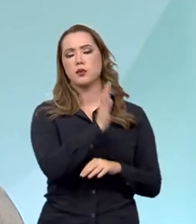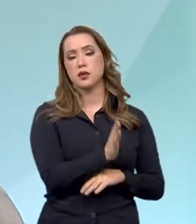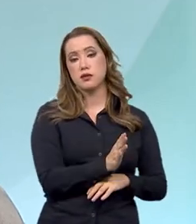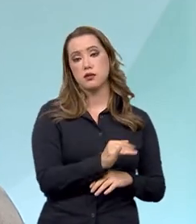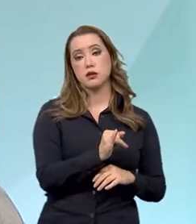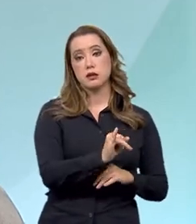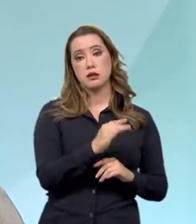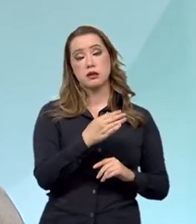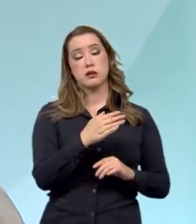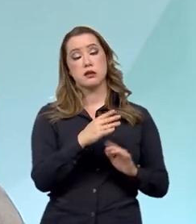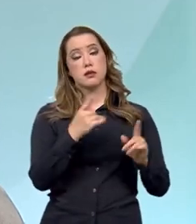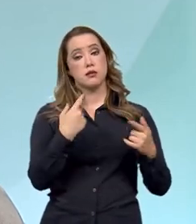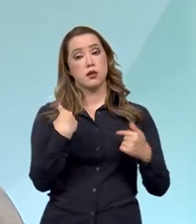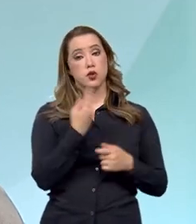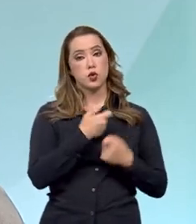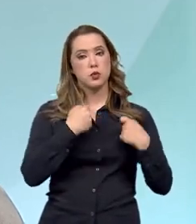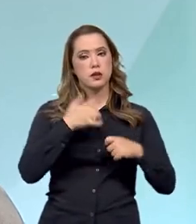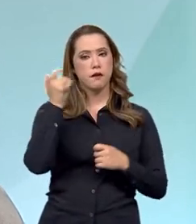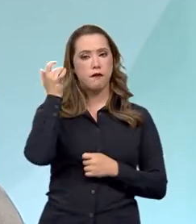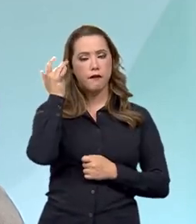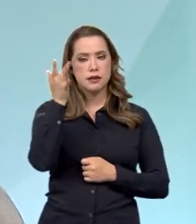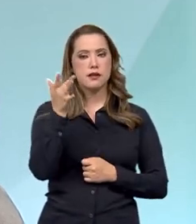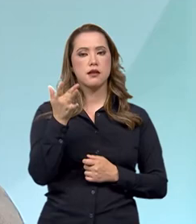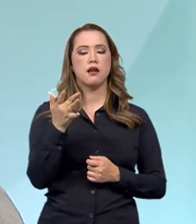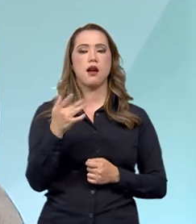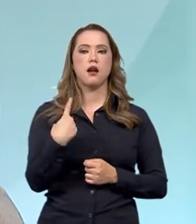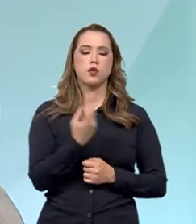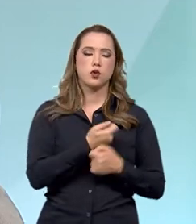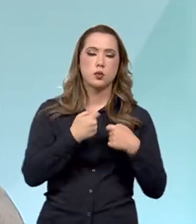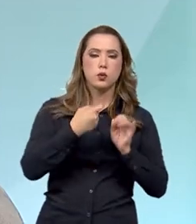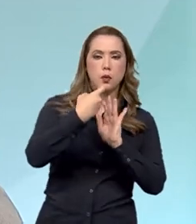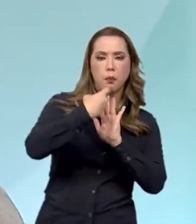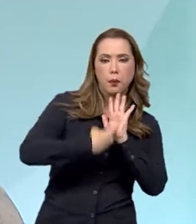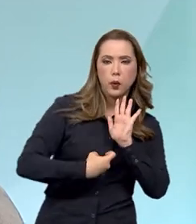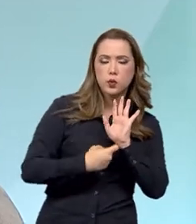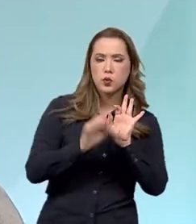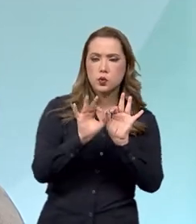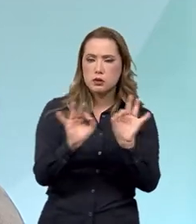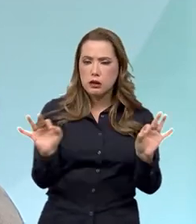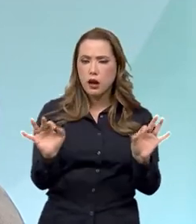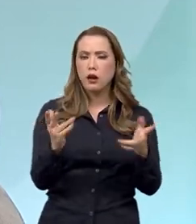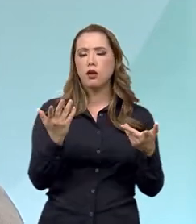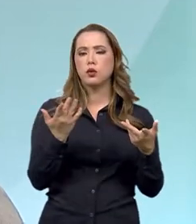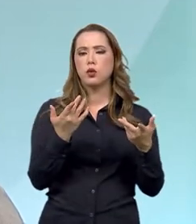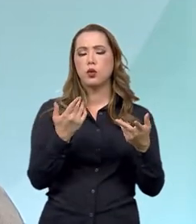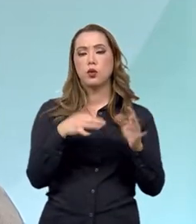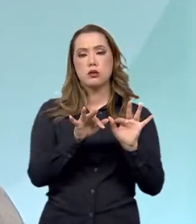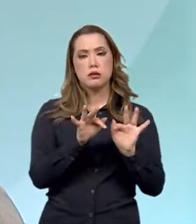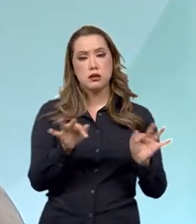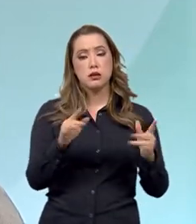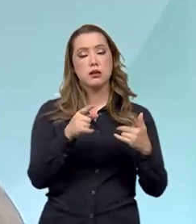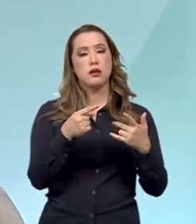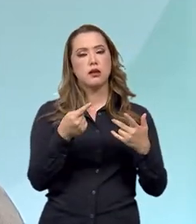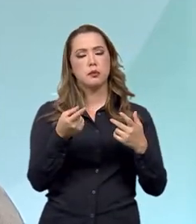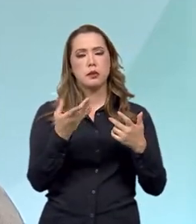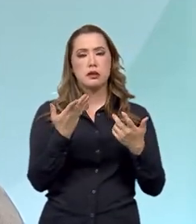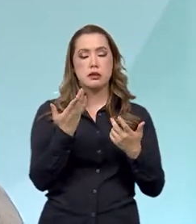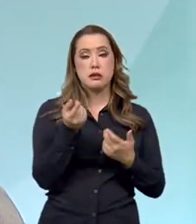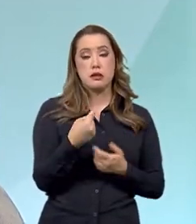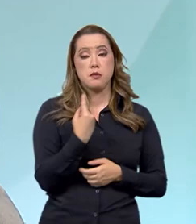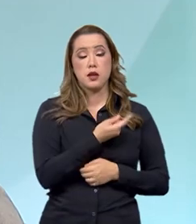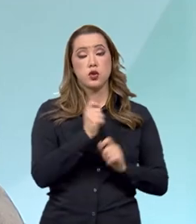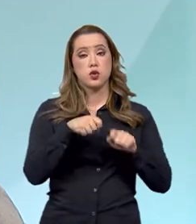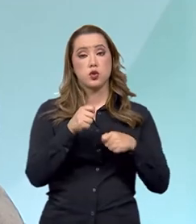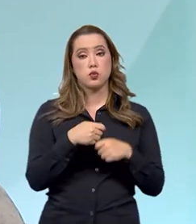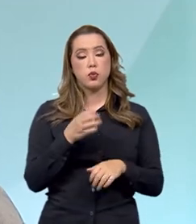gente tem que estar de olho nessa facilitação, de a gente ter uma tributação mais racional, mais razoável, para que a gente possa